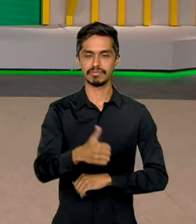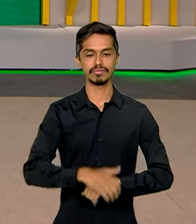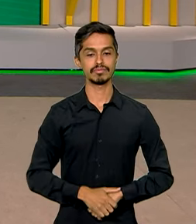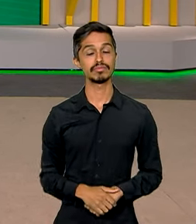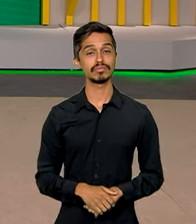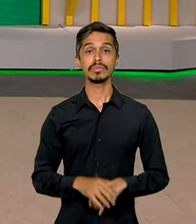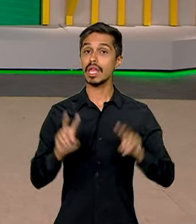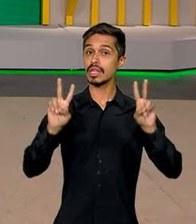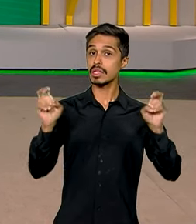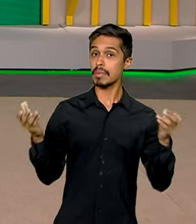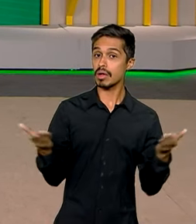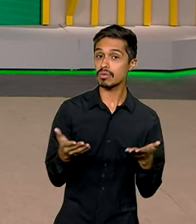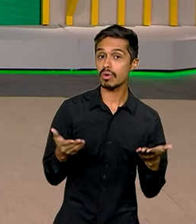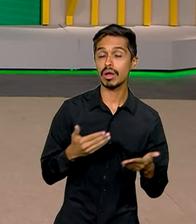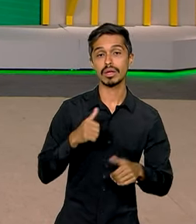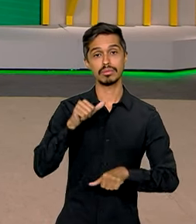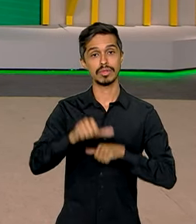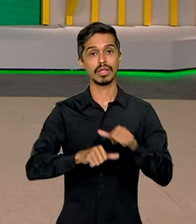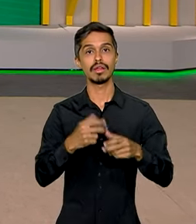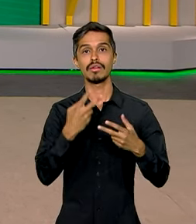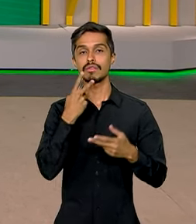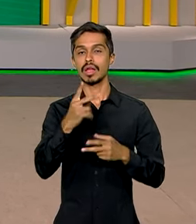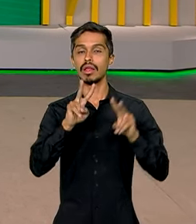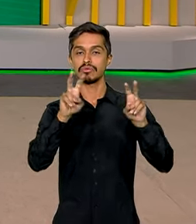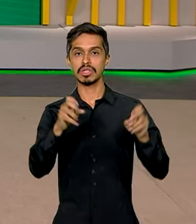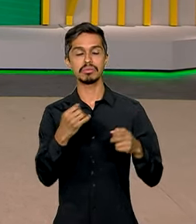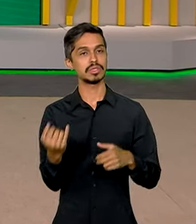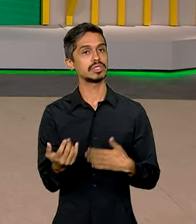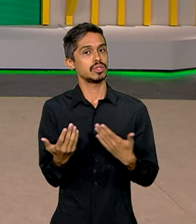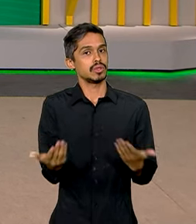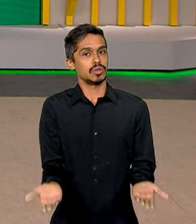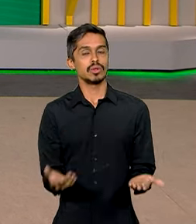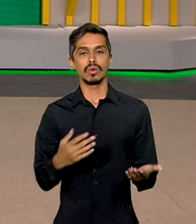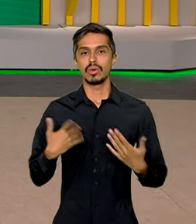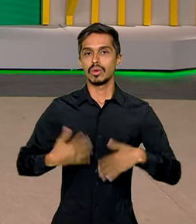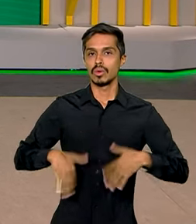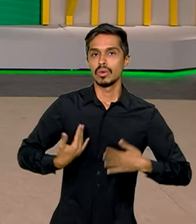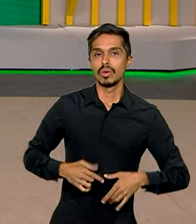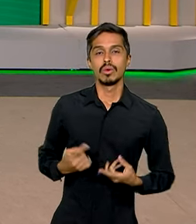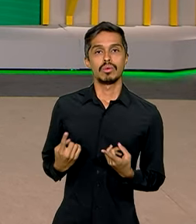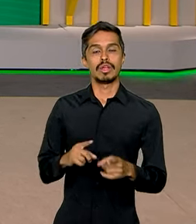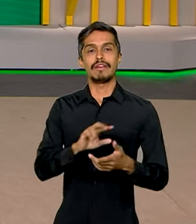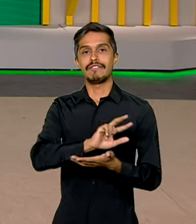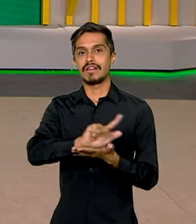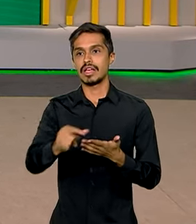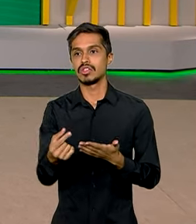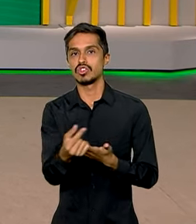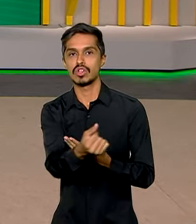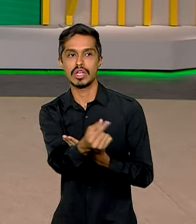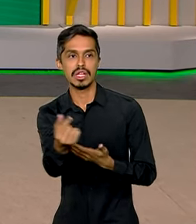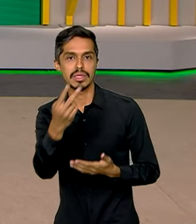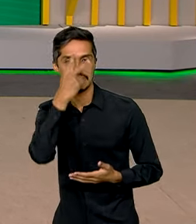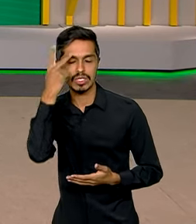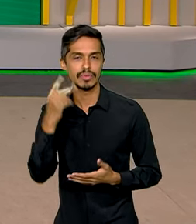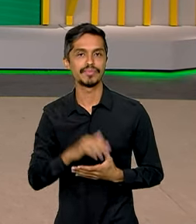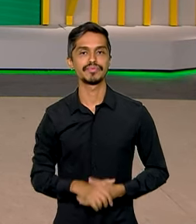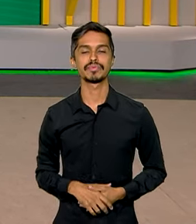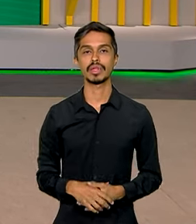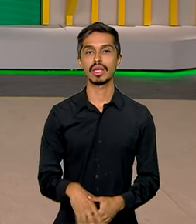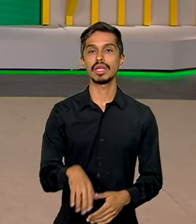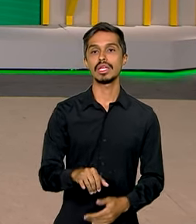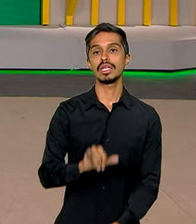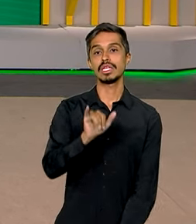Mudando de assunto agora, nós vamos tratar de um tema que, olha, mexe com o bolso de milhões de pessoas no país, a isenção do